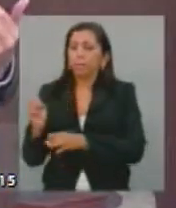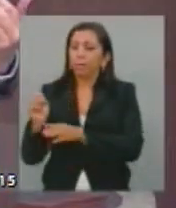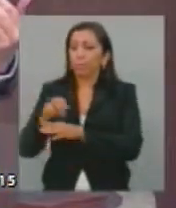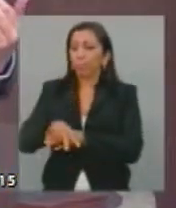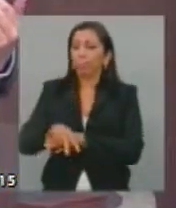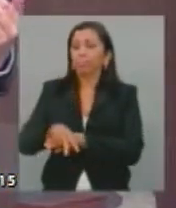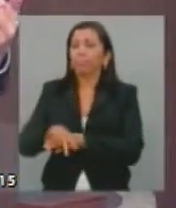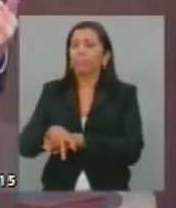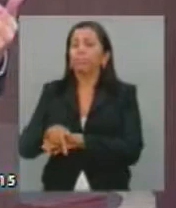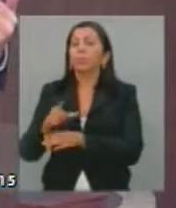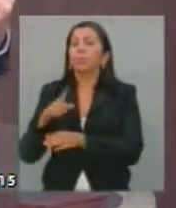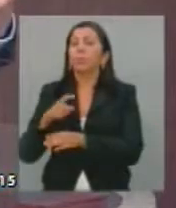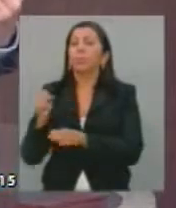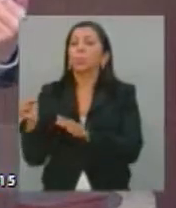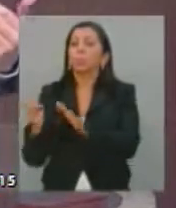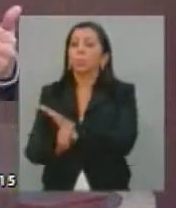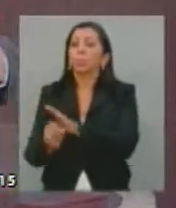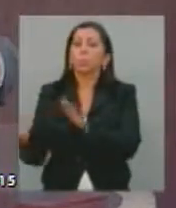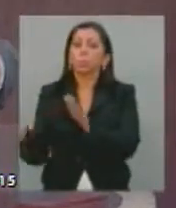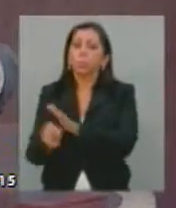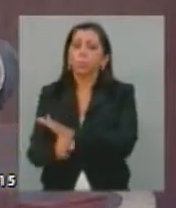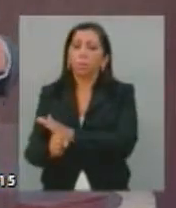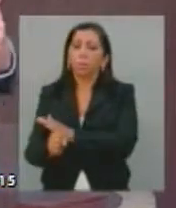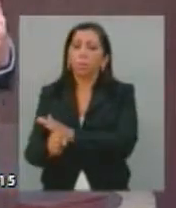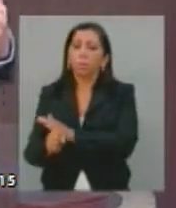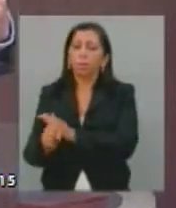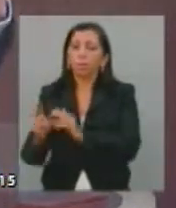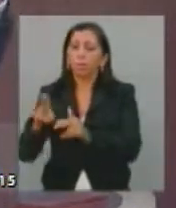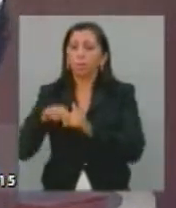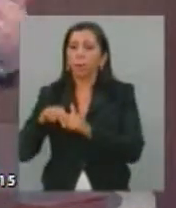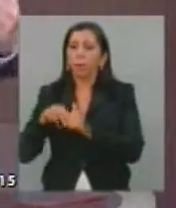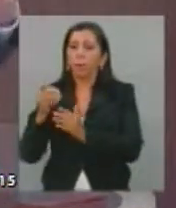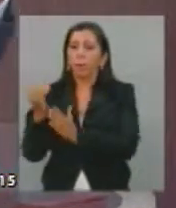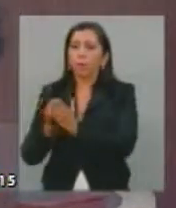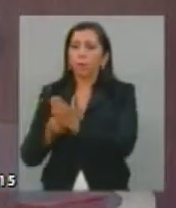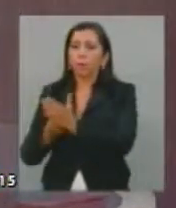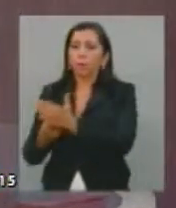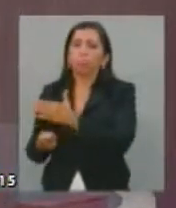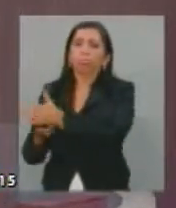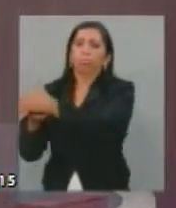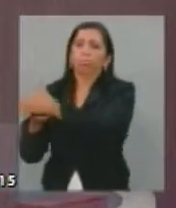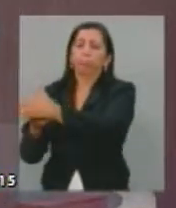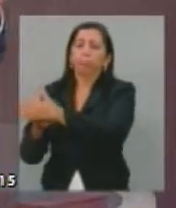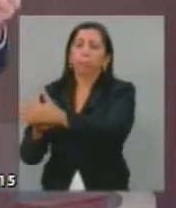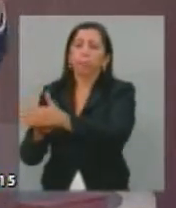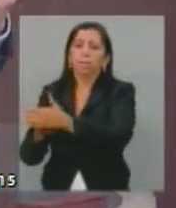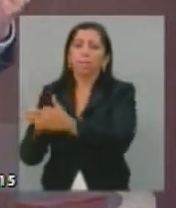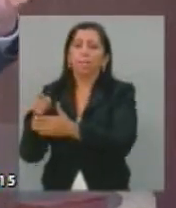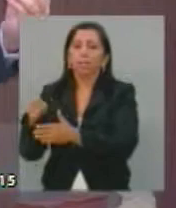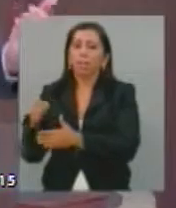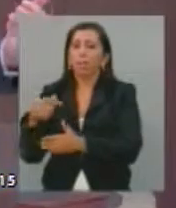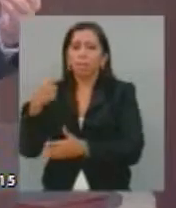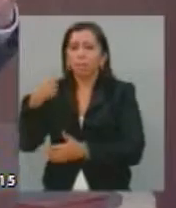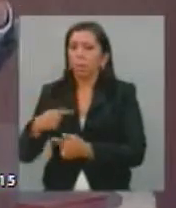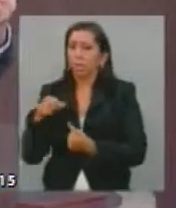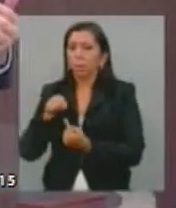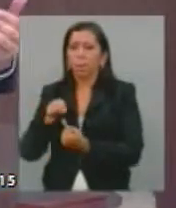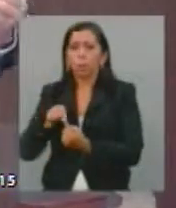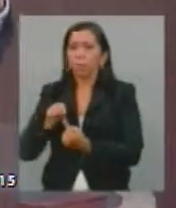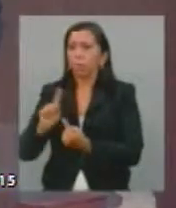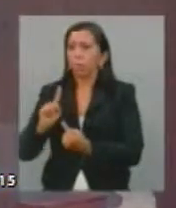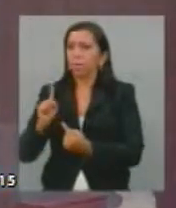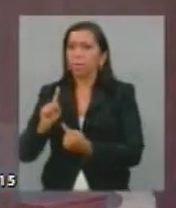segurança, muitas vezes por liminares mal concedidas, aqueles que não deveriam